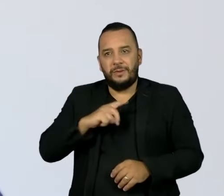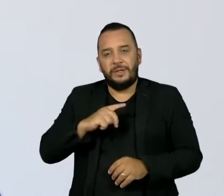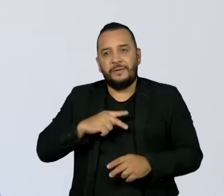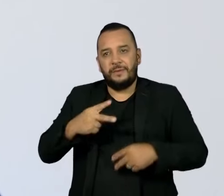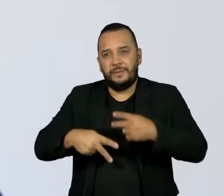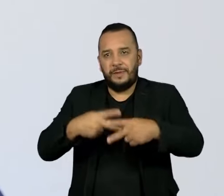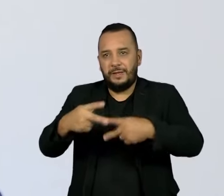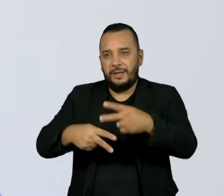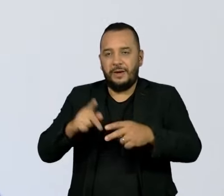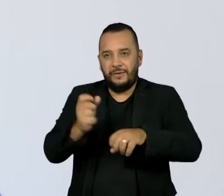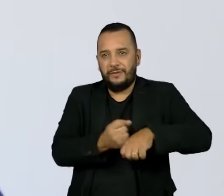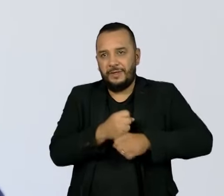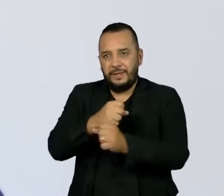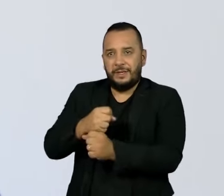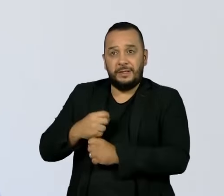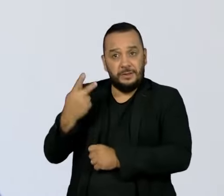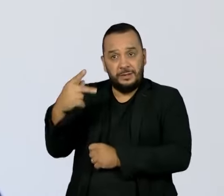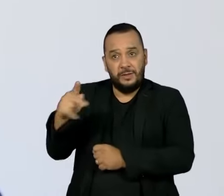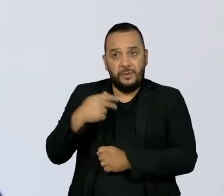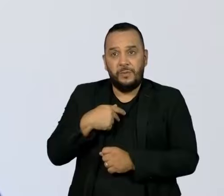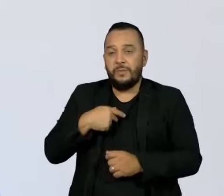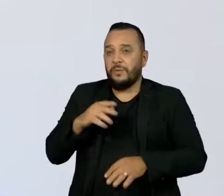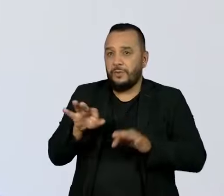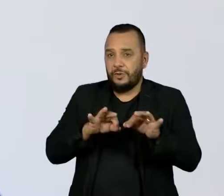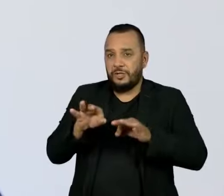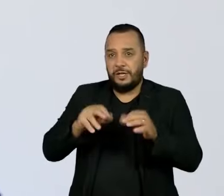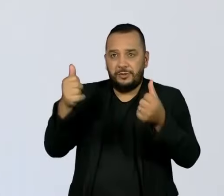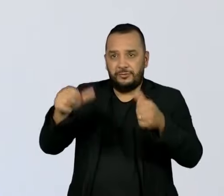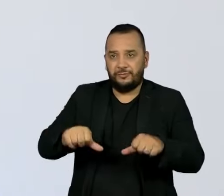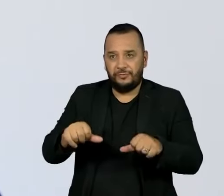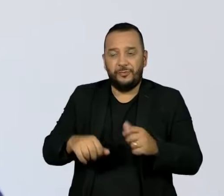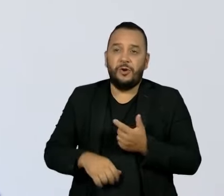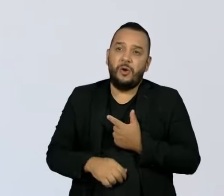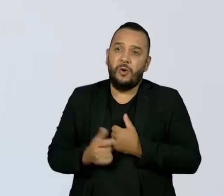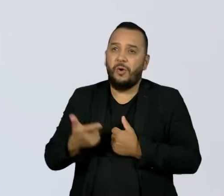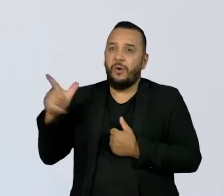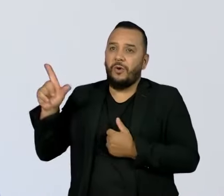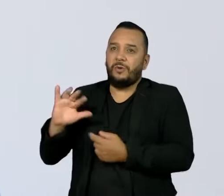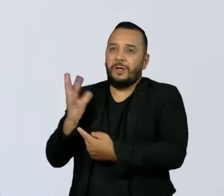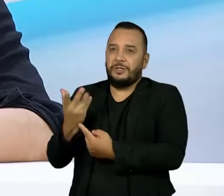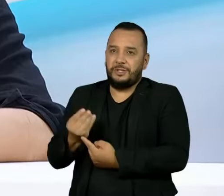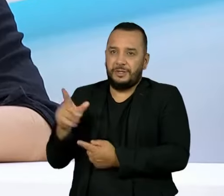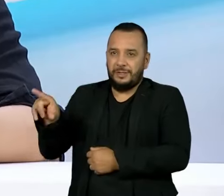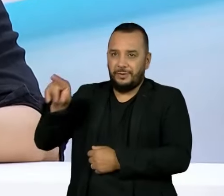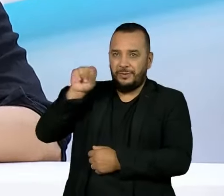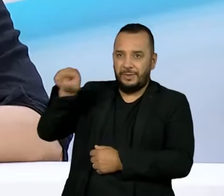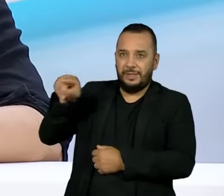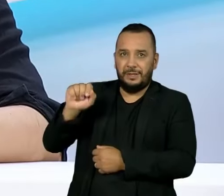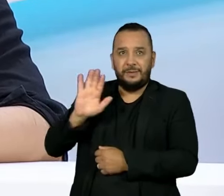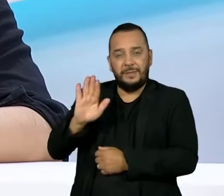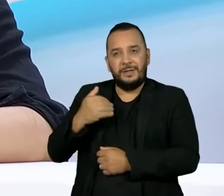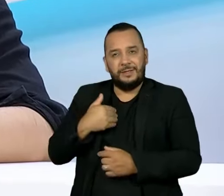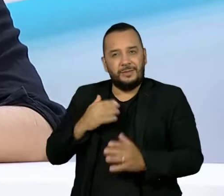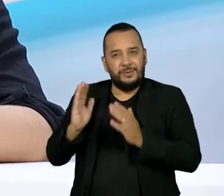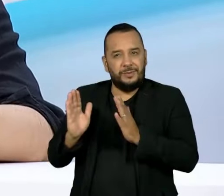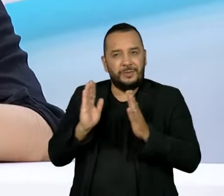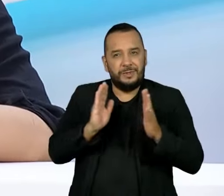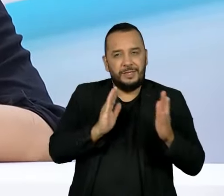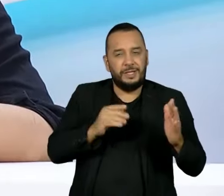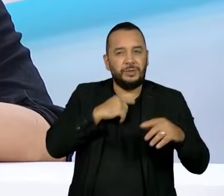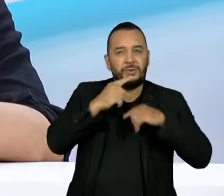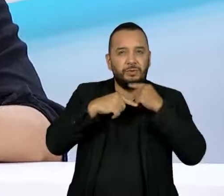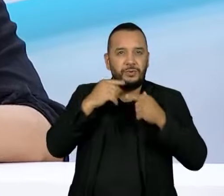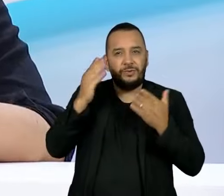o seu projeto não foi o escolhido, foi outro artista, mas o processo levantou dúvidas e,